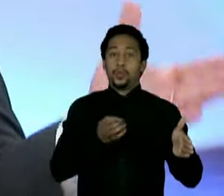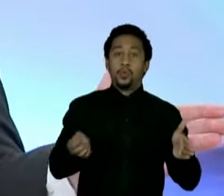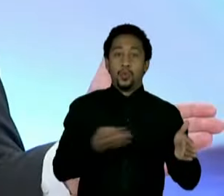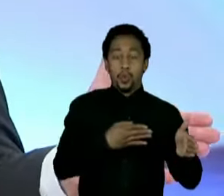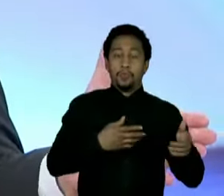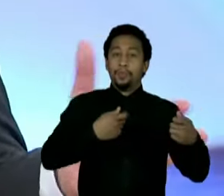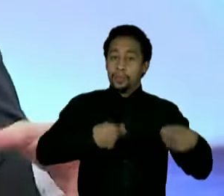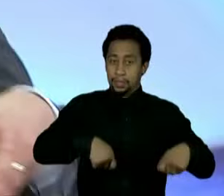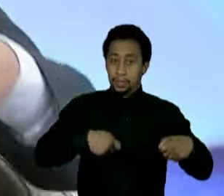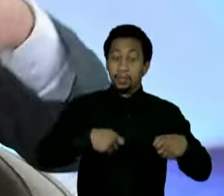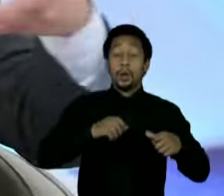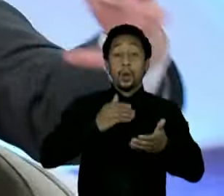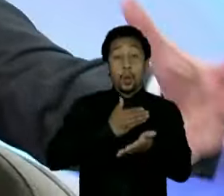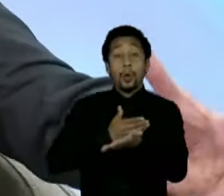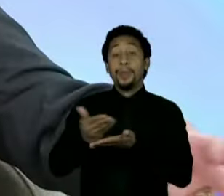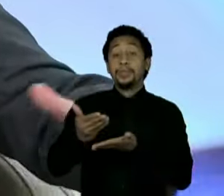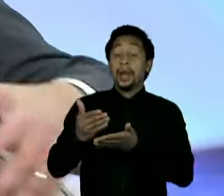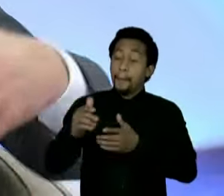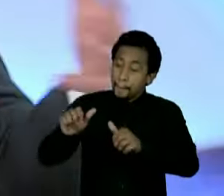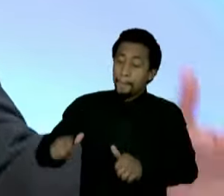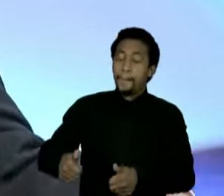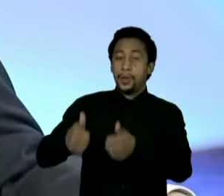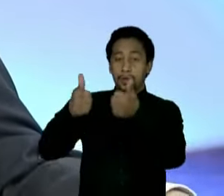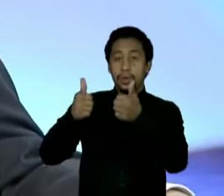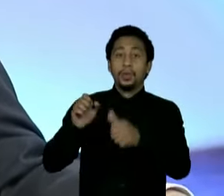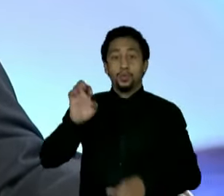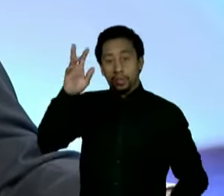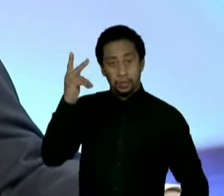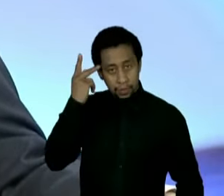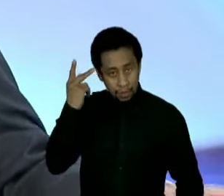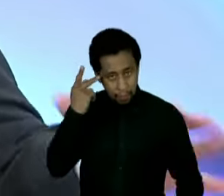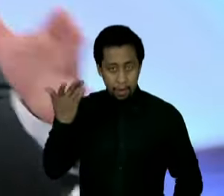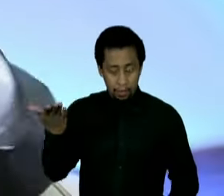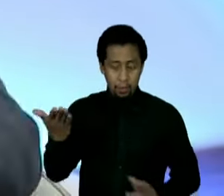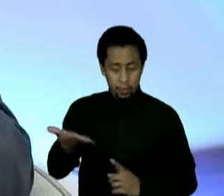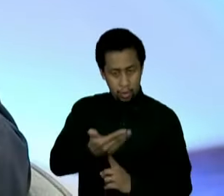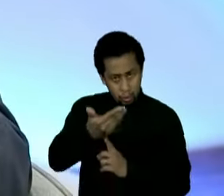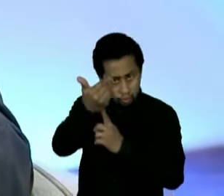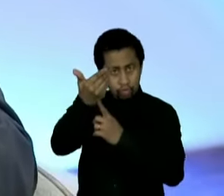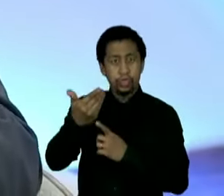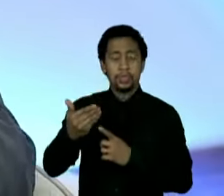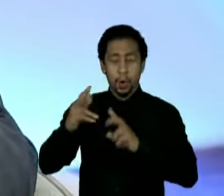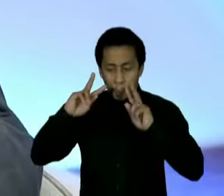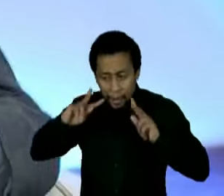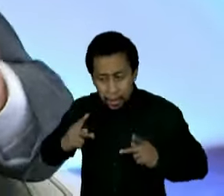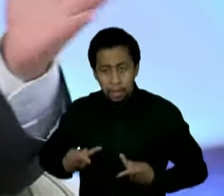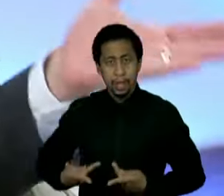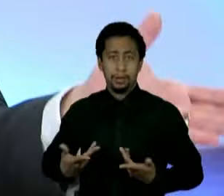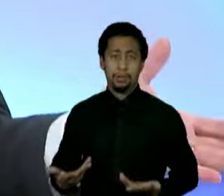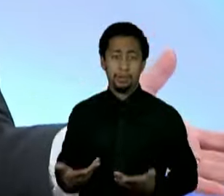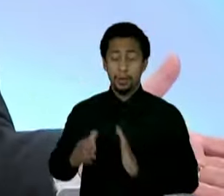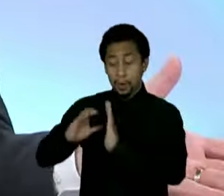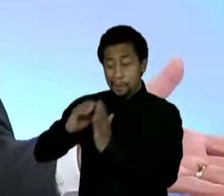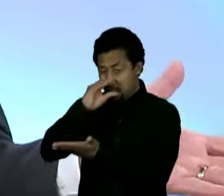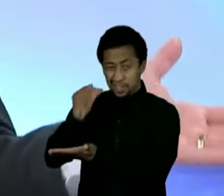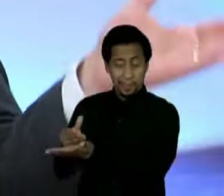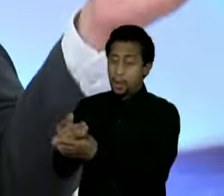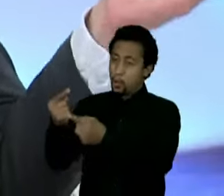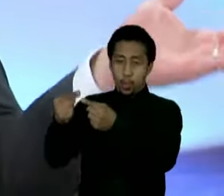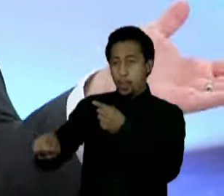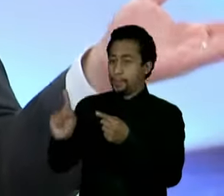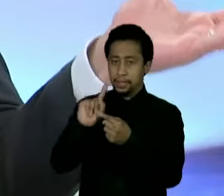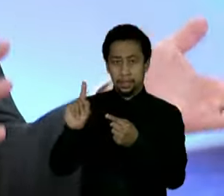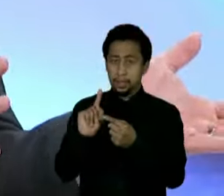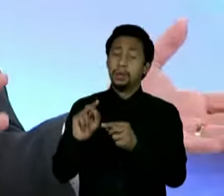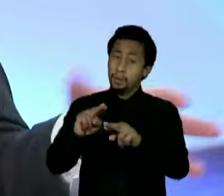partir de São Paulo, começar, esse país da modernidade, da tecnologia, que eu acho que não é mais o PSDB quem pode dar, e o maior exemplo disso